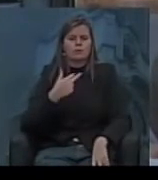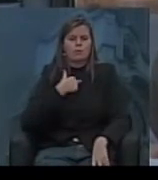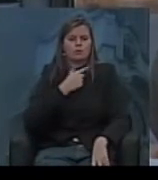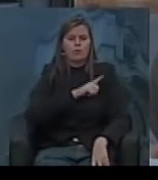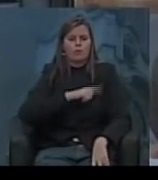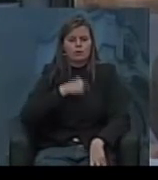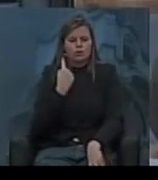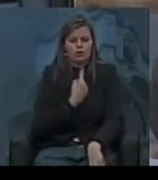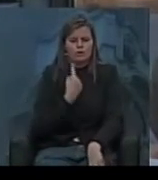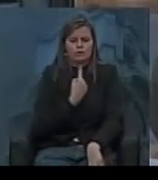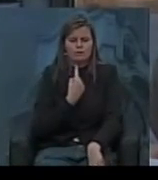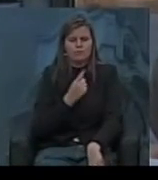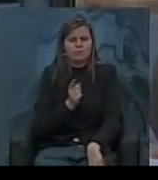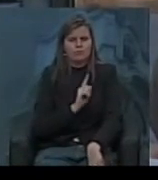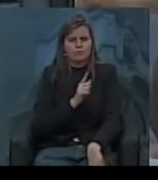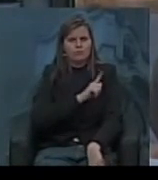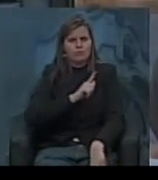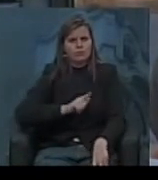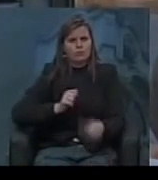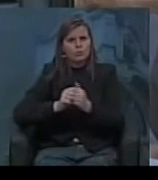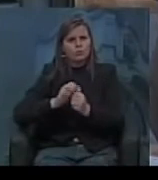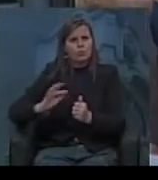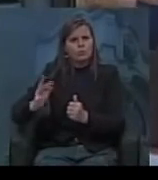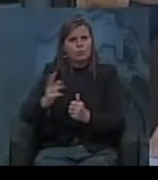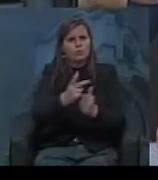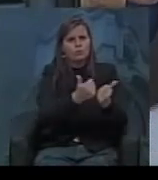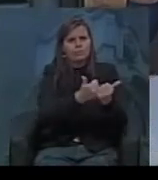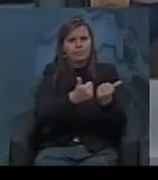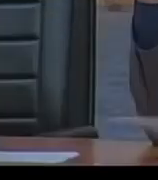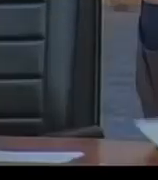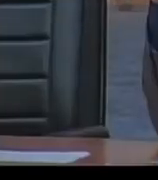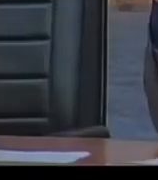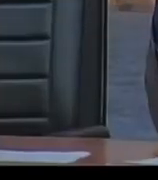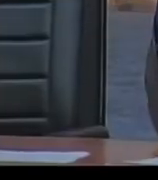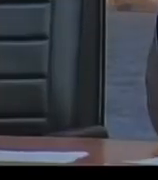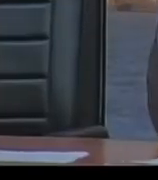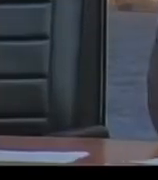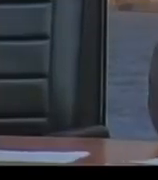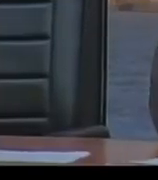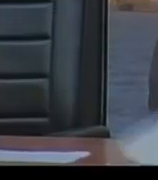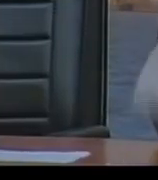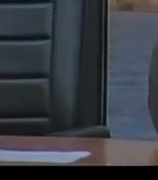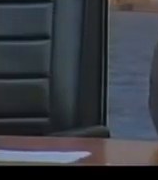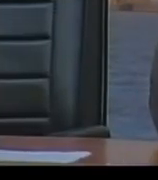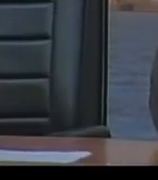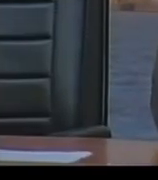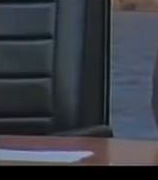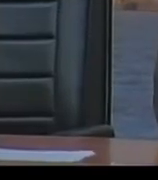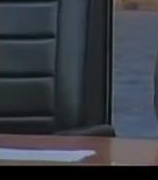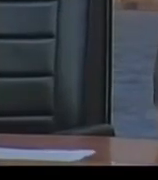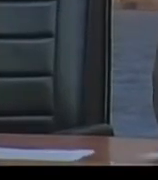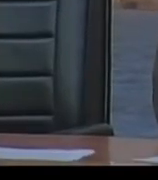não governa sozinho ele governa com o executivo isso em qualquer esfera e para finalizar